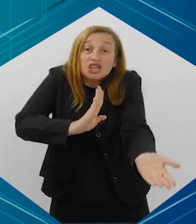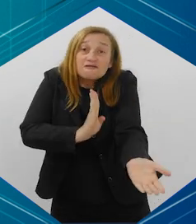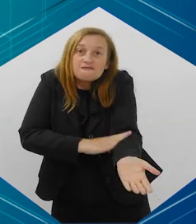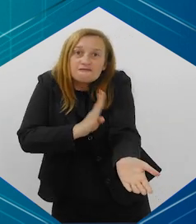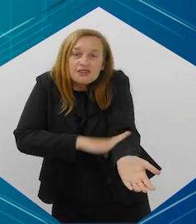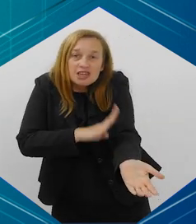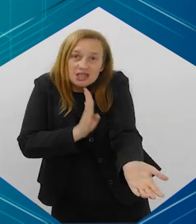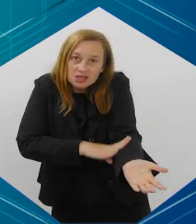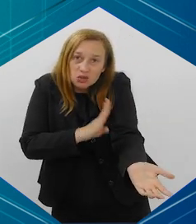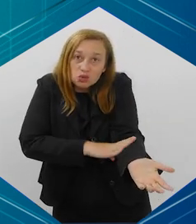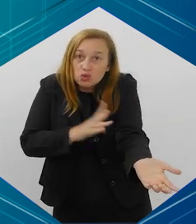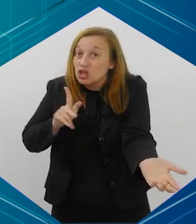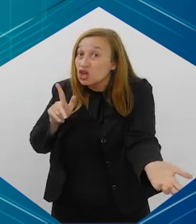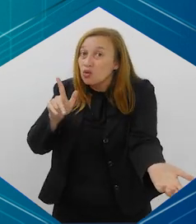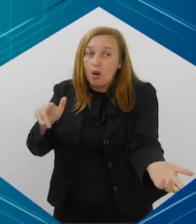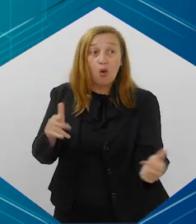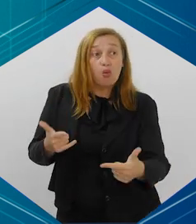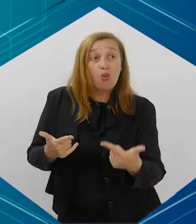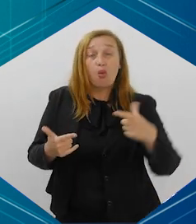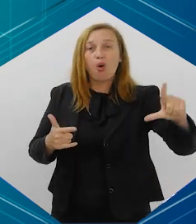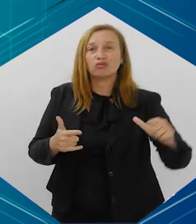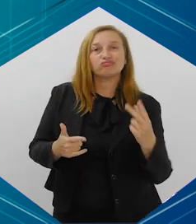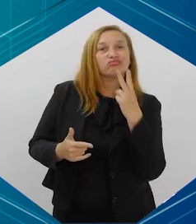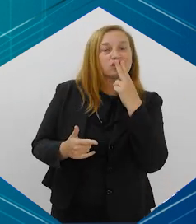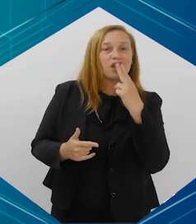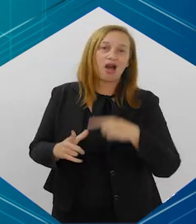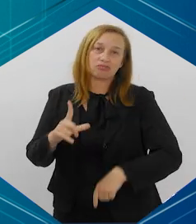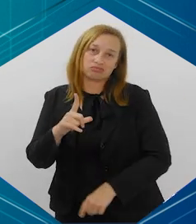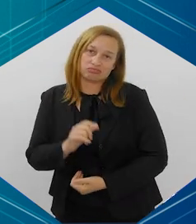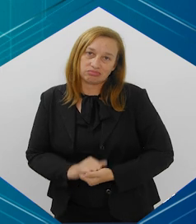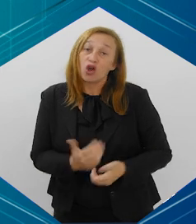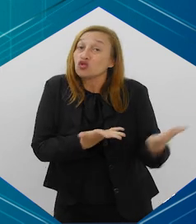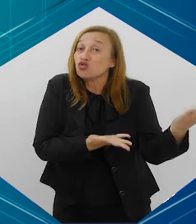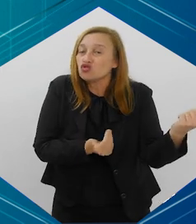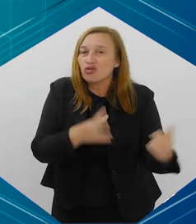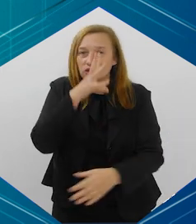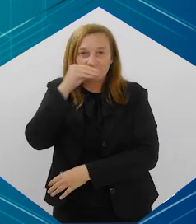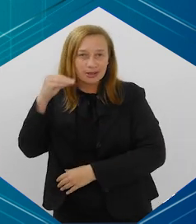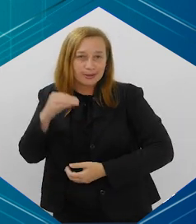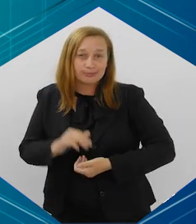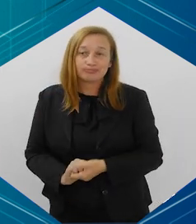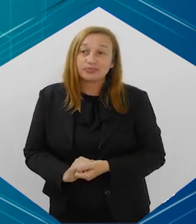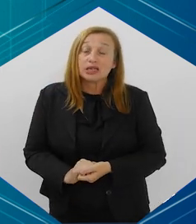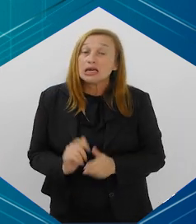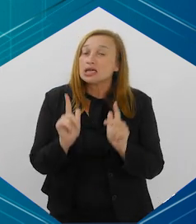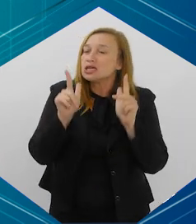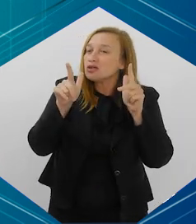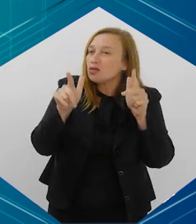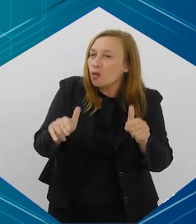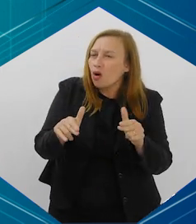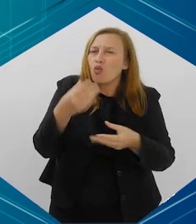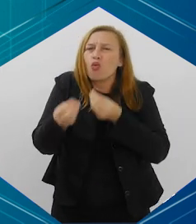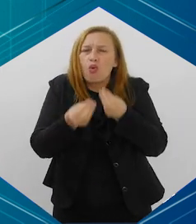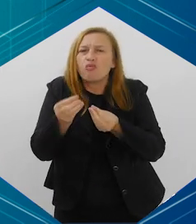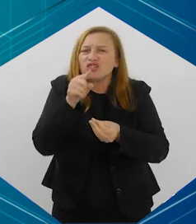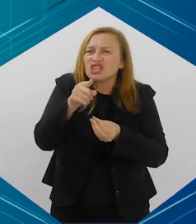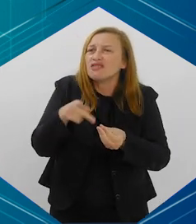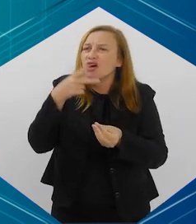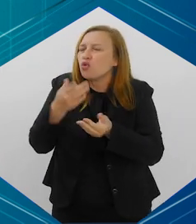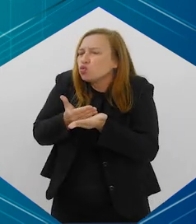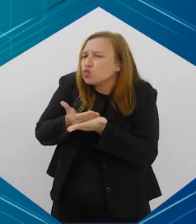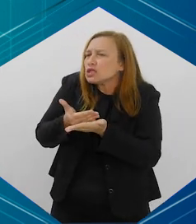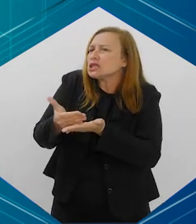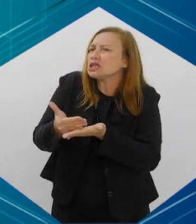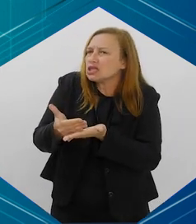viciar, eu vou usar muito forte essa palavra, viciar os nossos jovens e adolescentes, né? Da mesma forma, como você